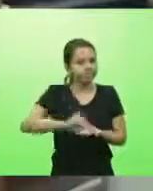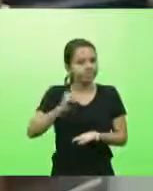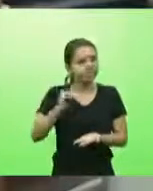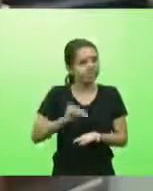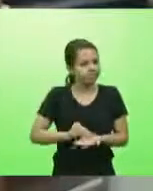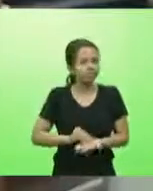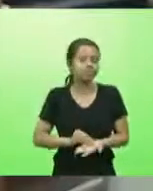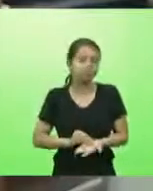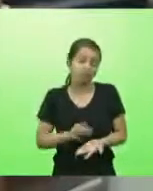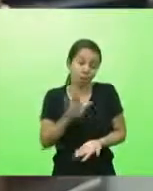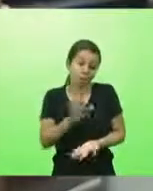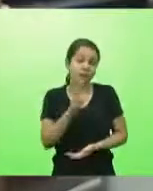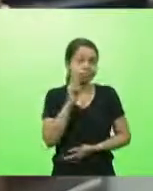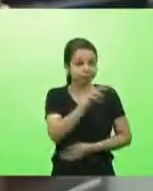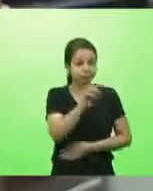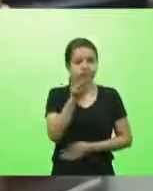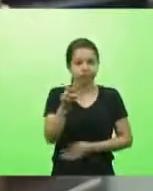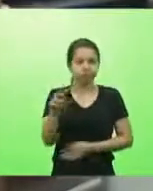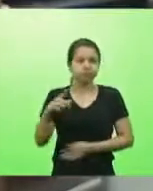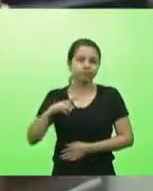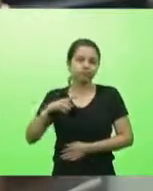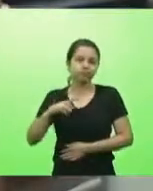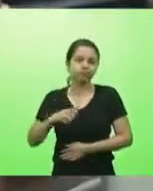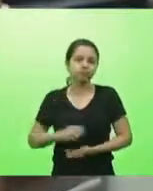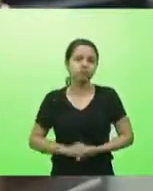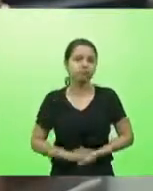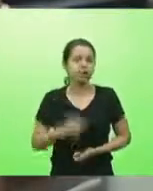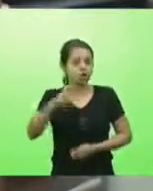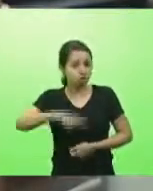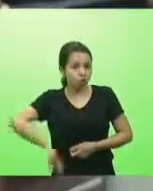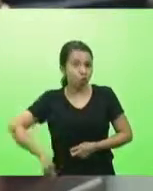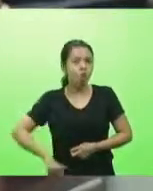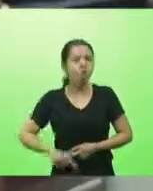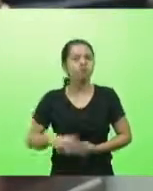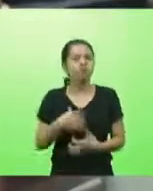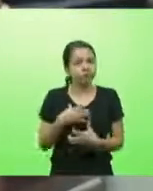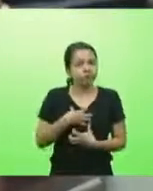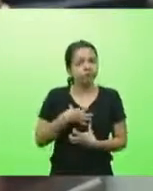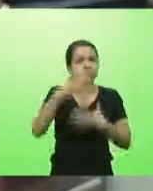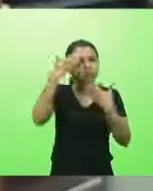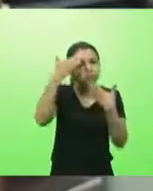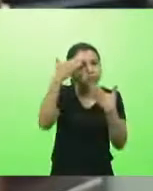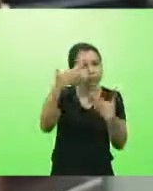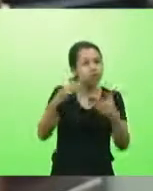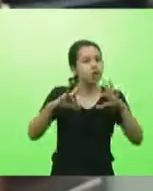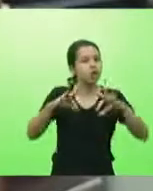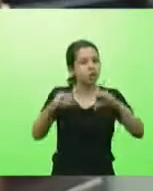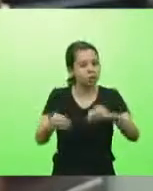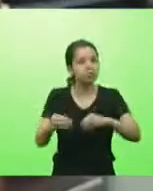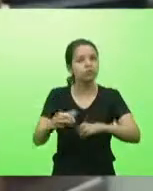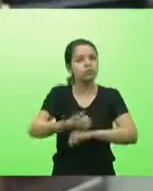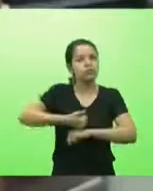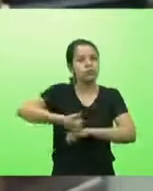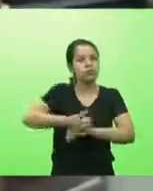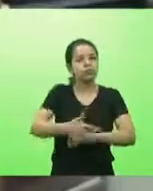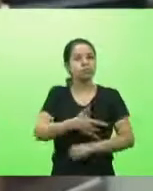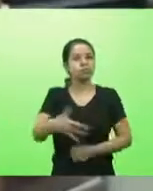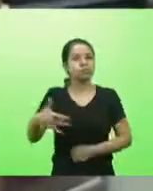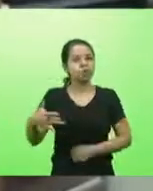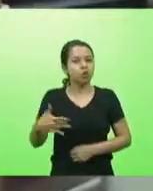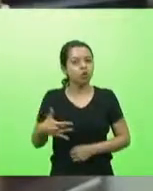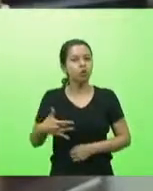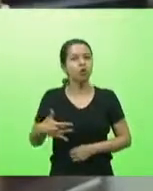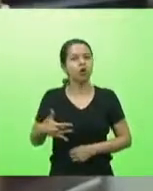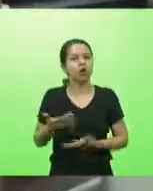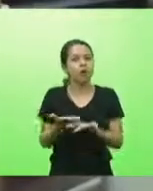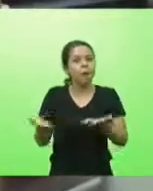é isso que a gente está vendo mais uma vez quero deixar minha gratidão a todos os profissionais de saúde profissionais